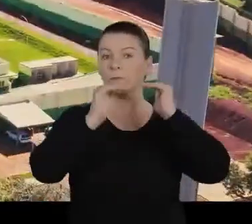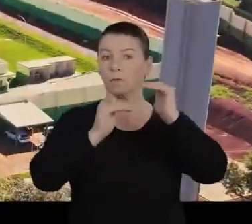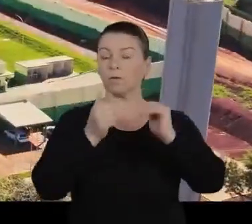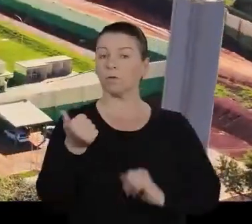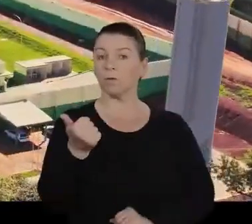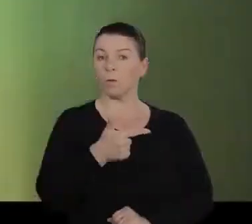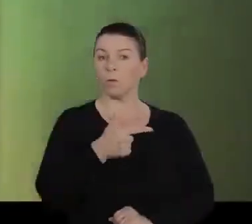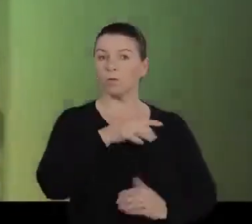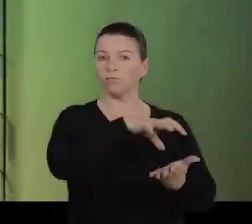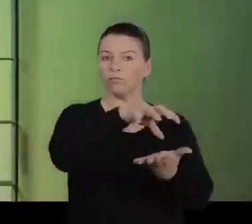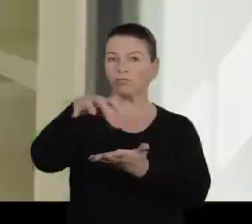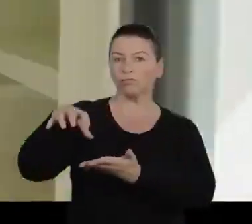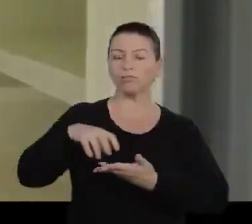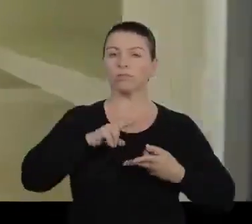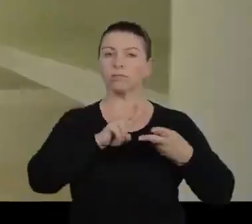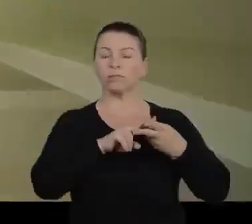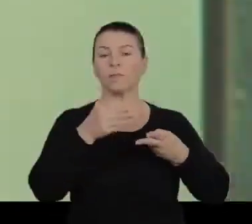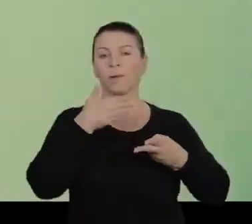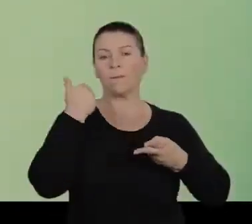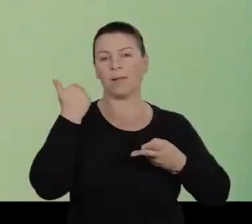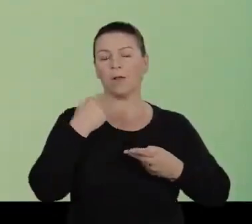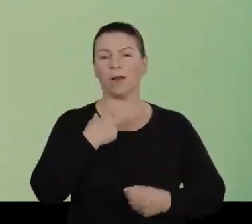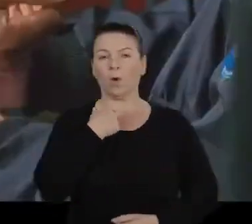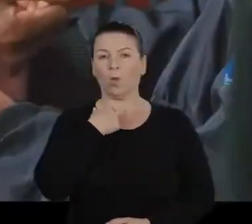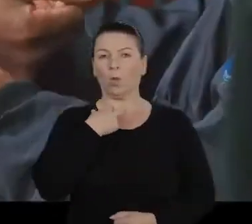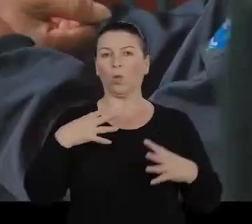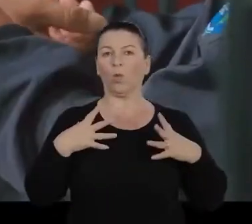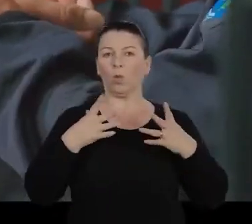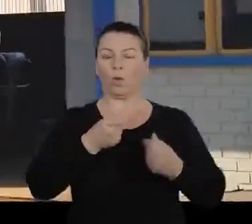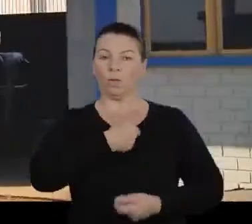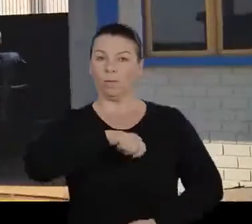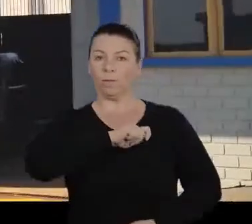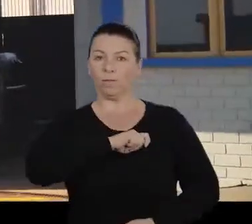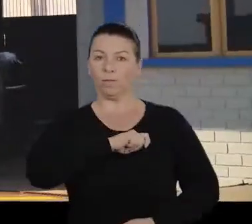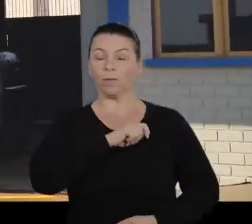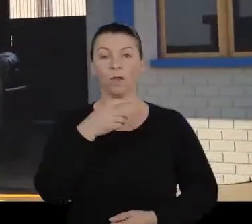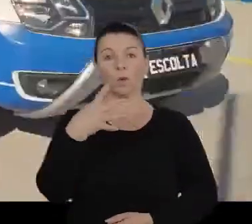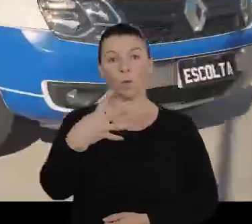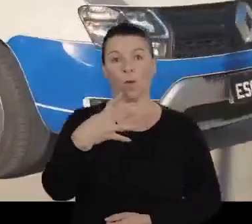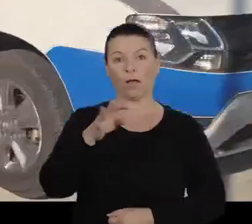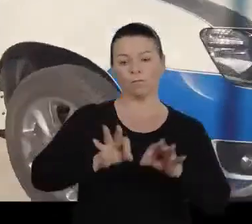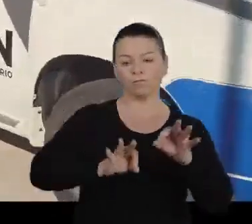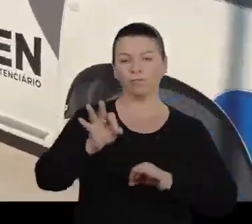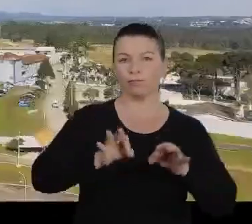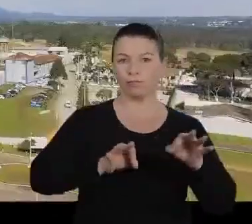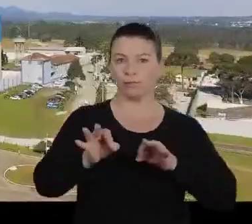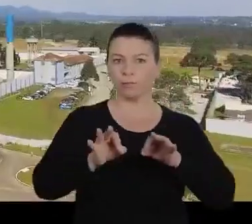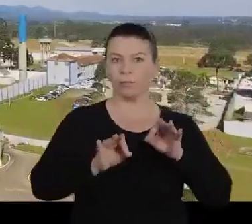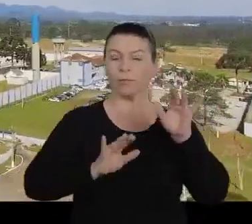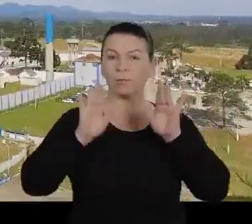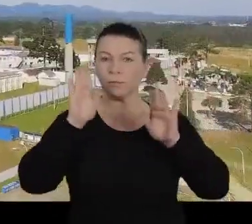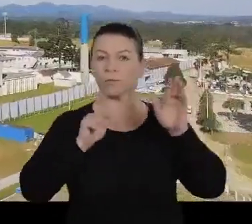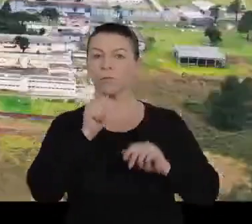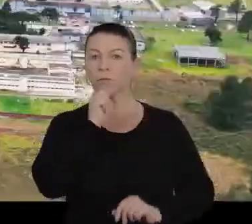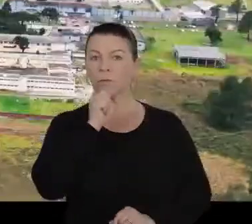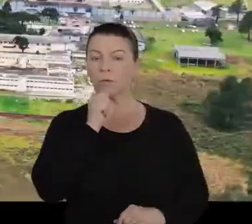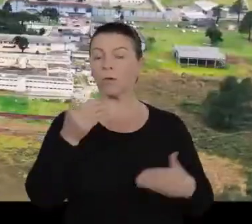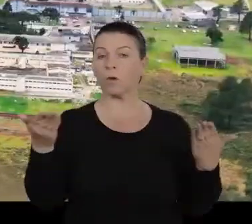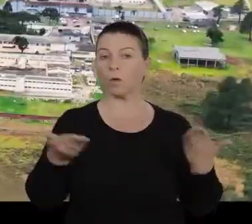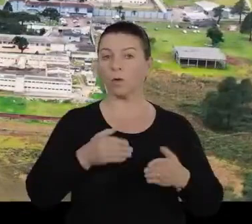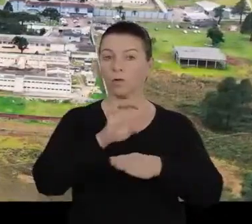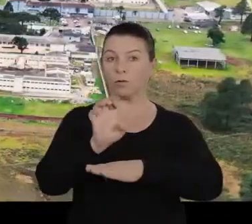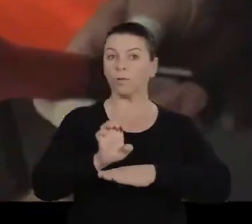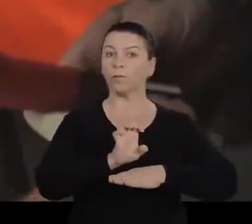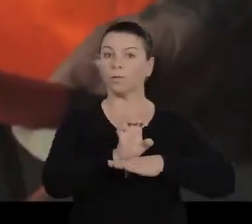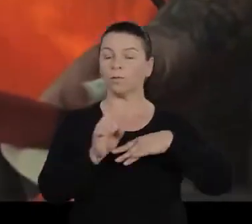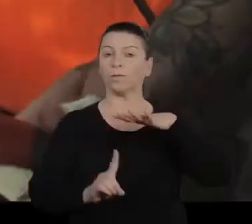Construímos doze unidades prisionais para resolver o problema de superlotação nas delegacias e outras quatro estão em licitação. Além disso,